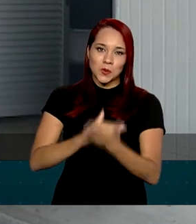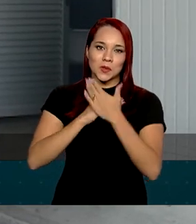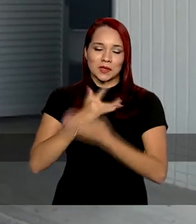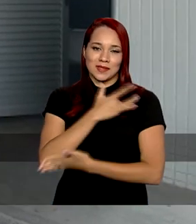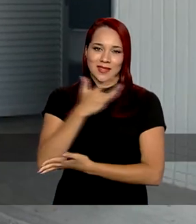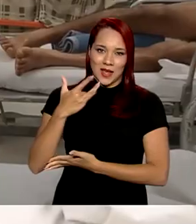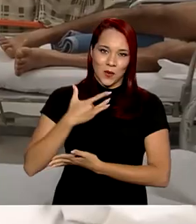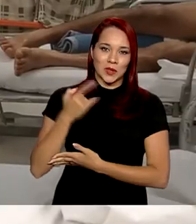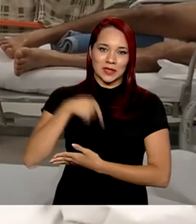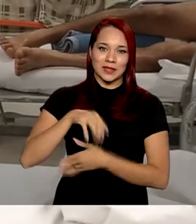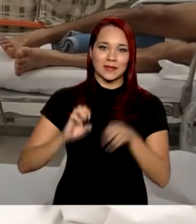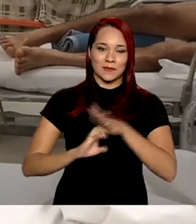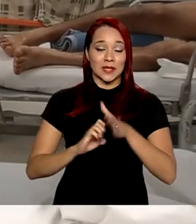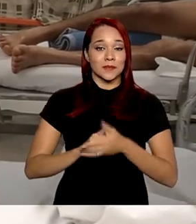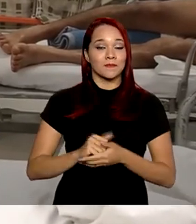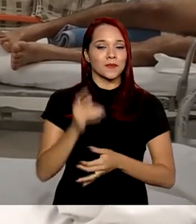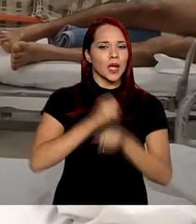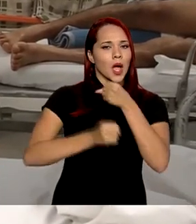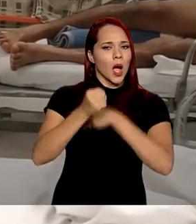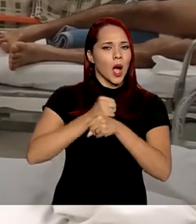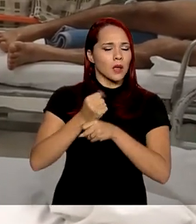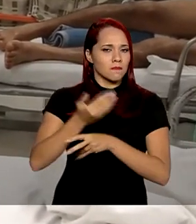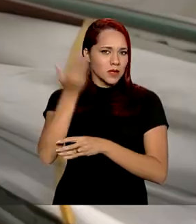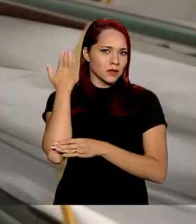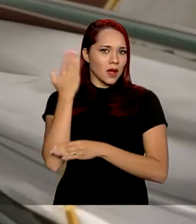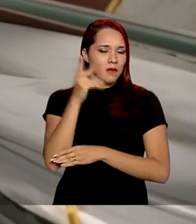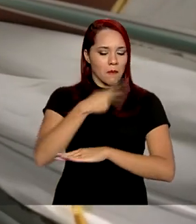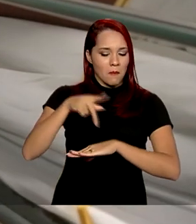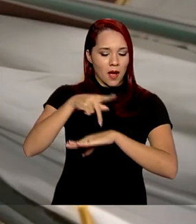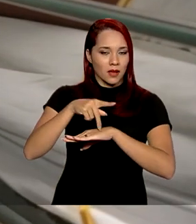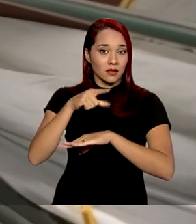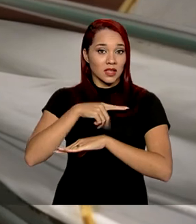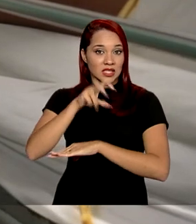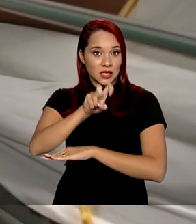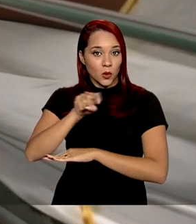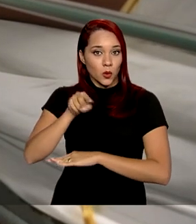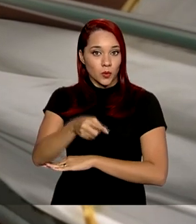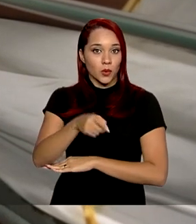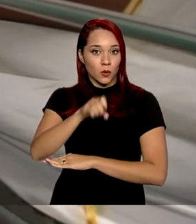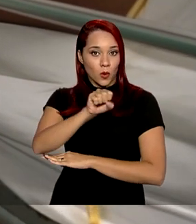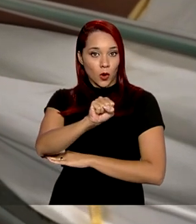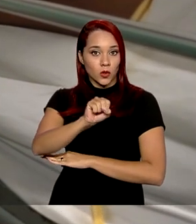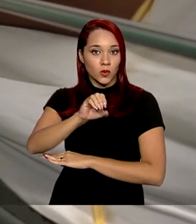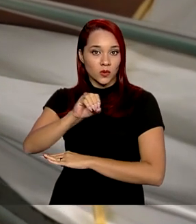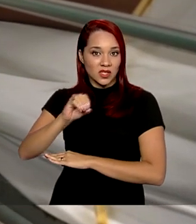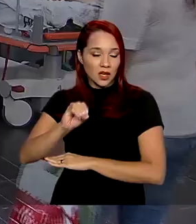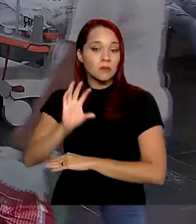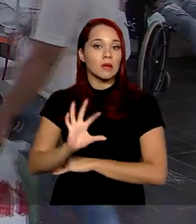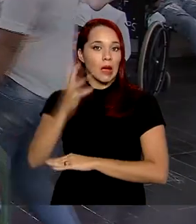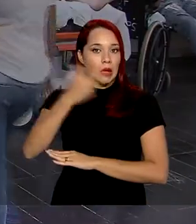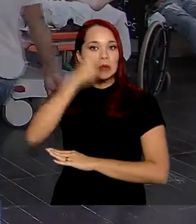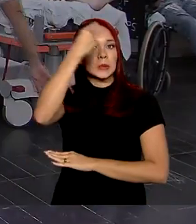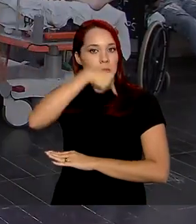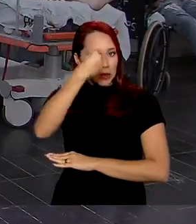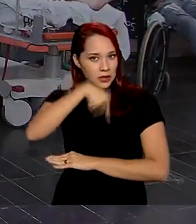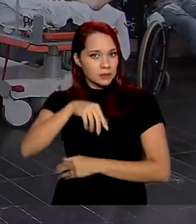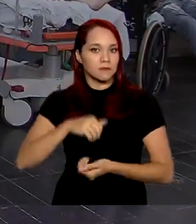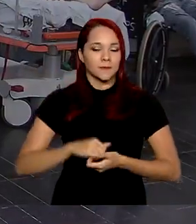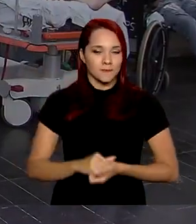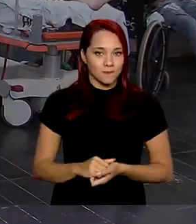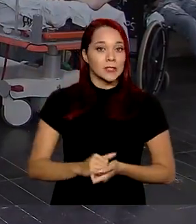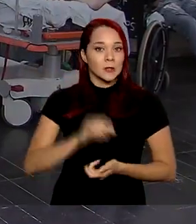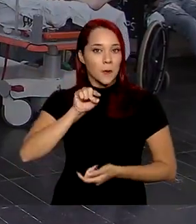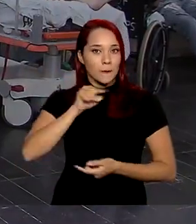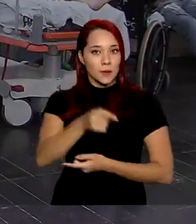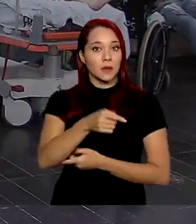saúde aqui na empresa. No ano passado, o país registrou 5.800 casos da gripe influenza, com